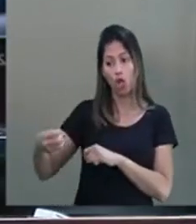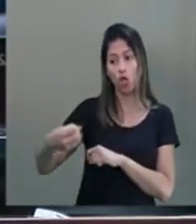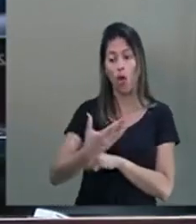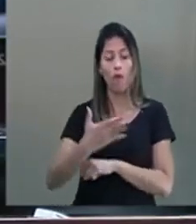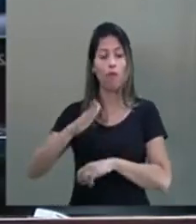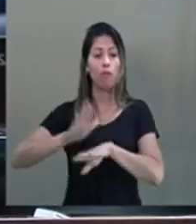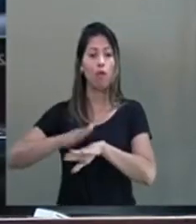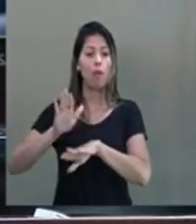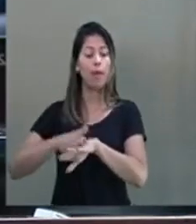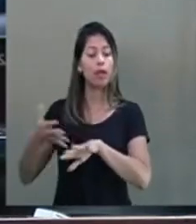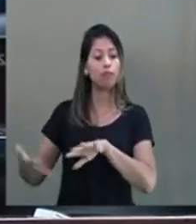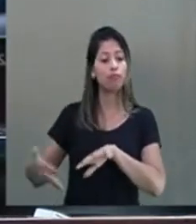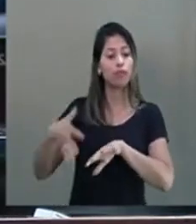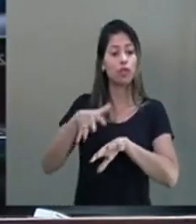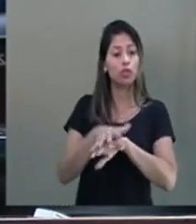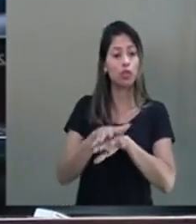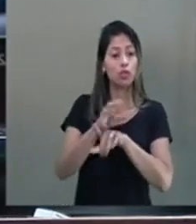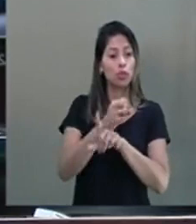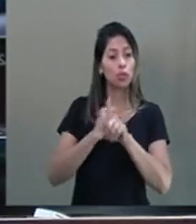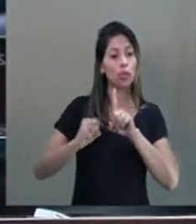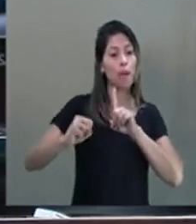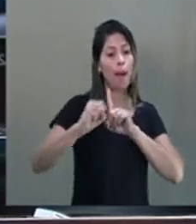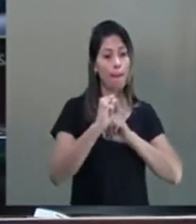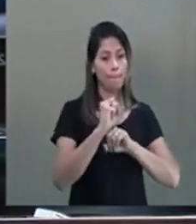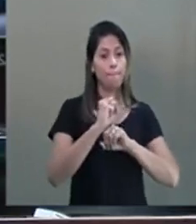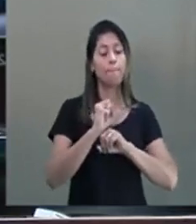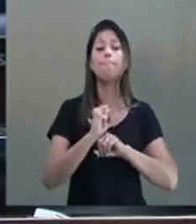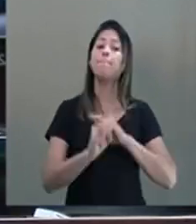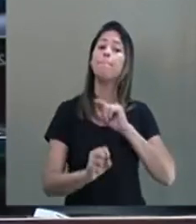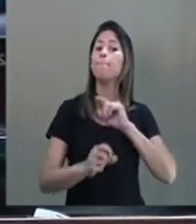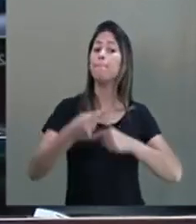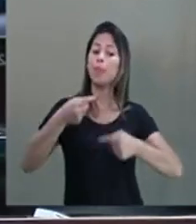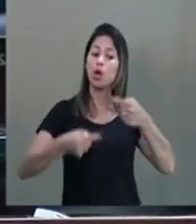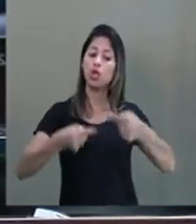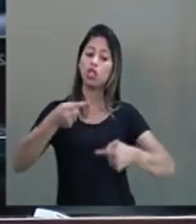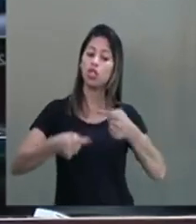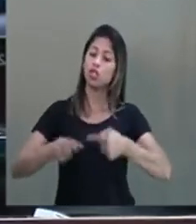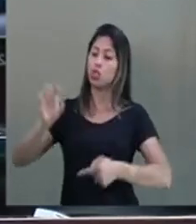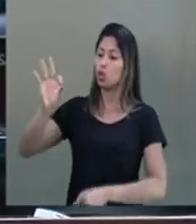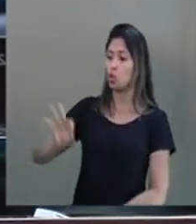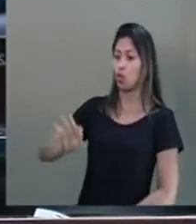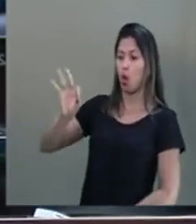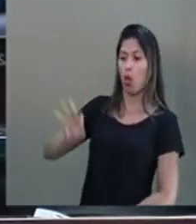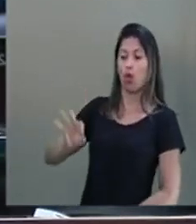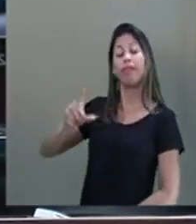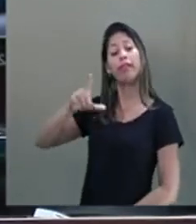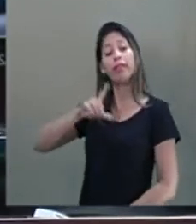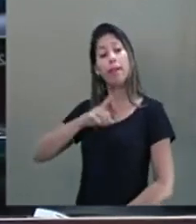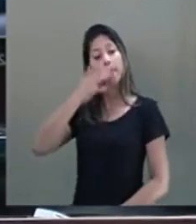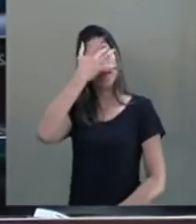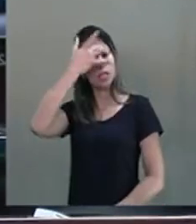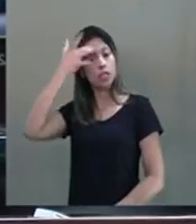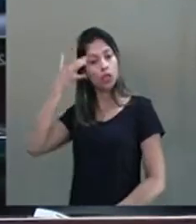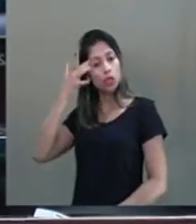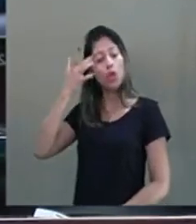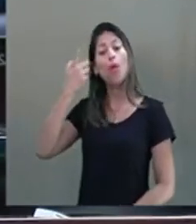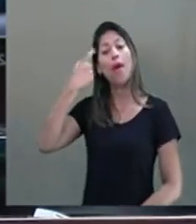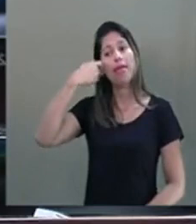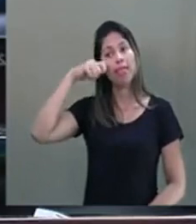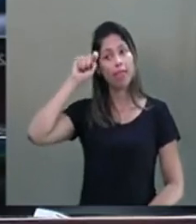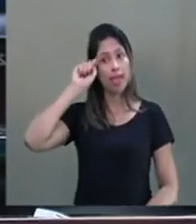política de cotas. Destina-se 50% das vagas para os negros, pretos, partos, pardos,